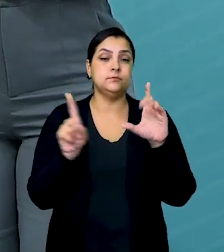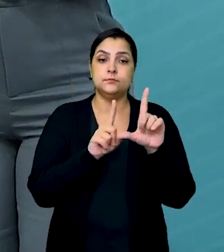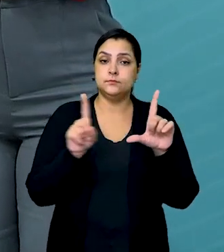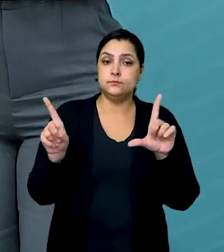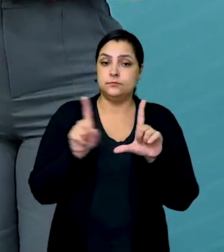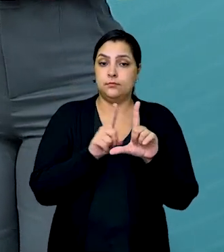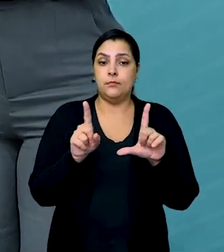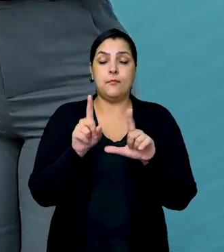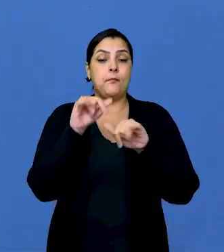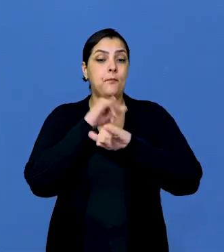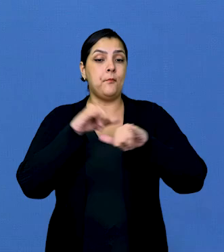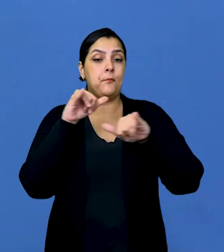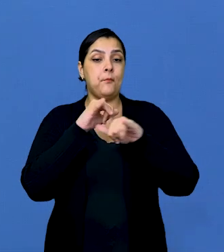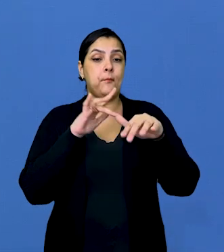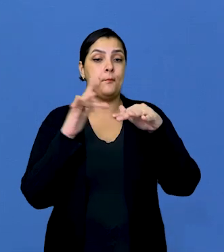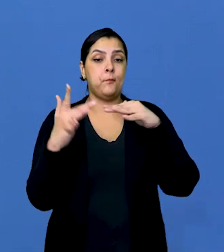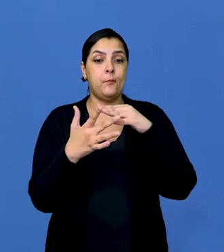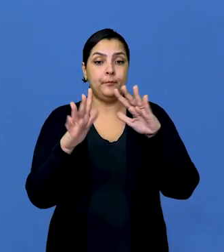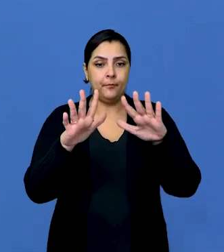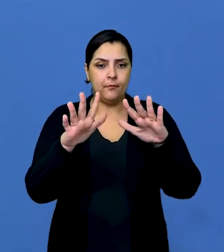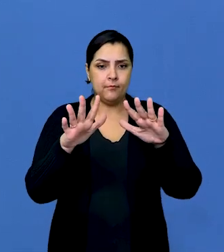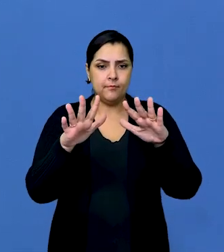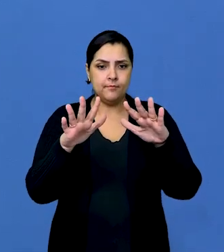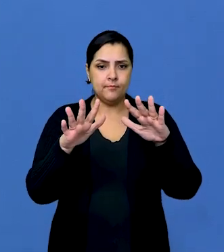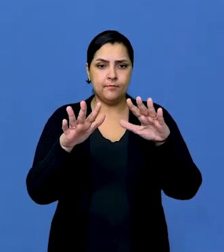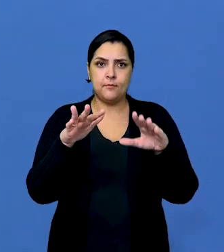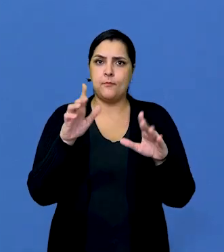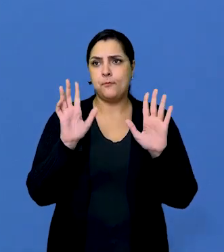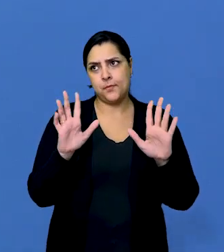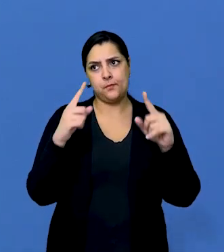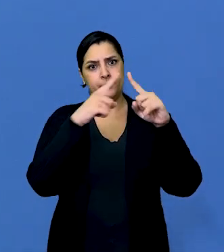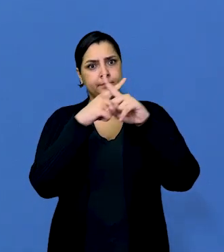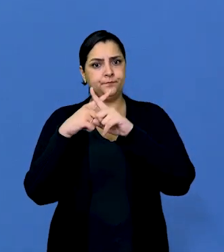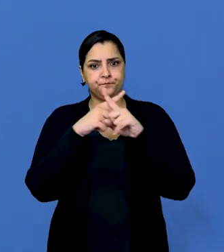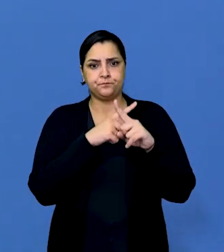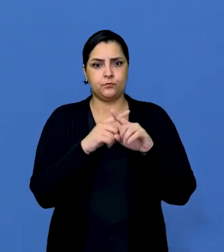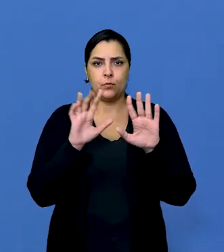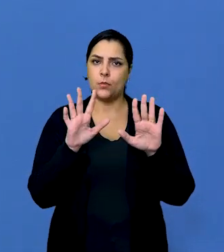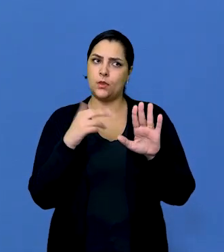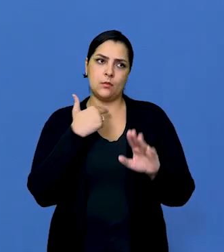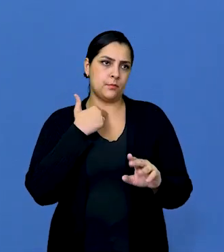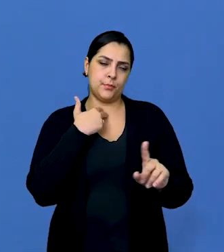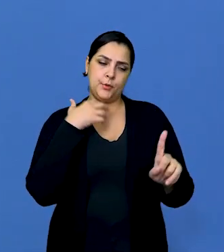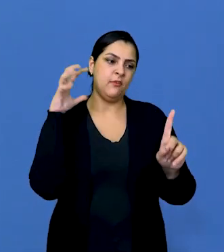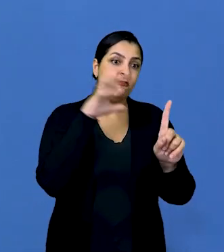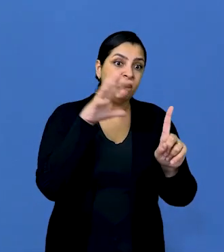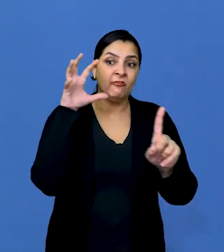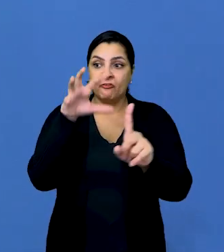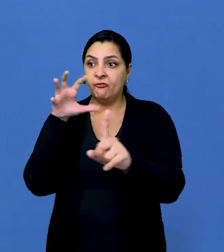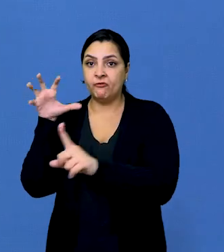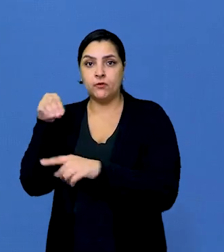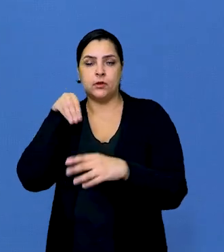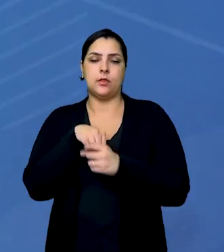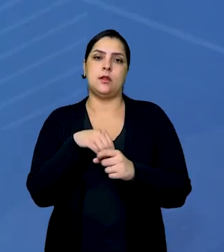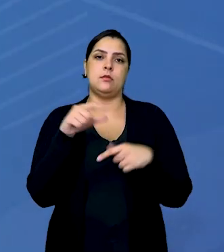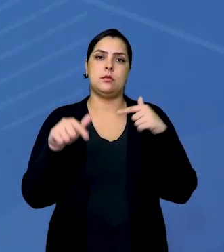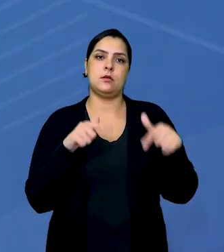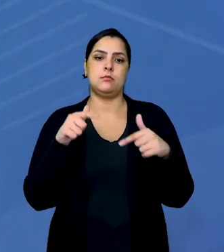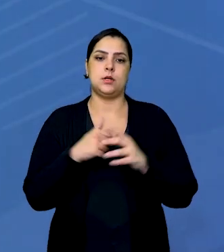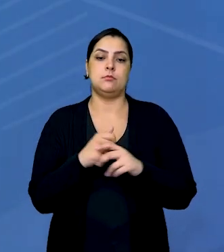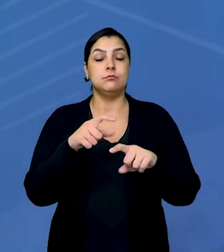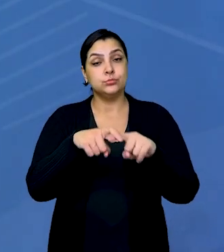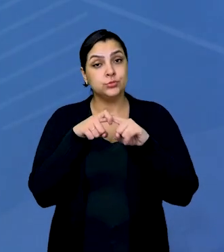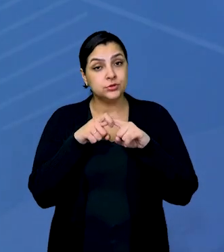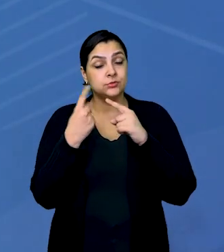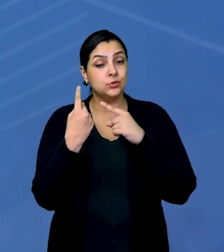de TV e nas redes sociais. Mas para uma disputa ser verdadeiramente democrática, não pode haver assédio eleitoral no trabalho. E